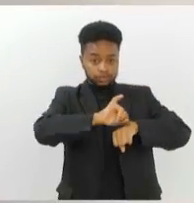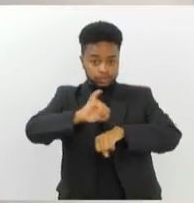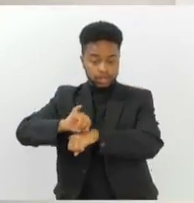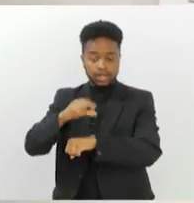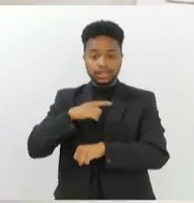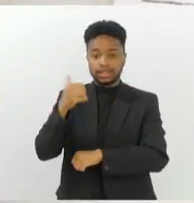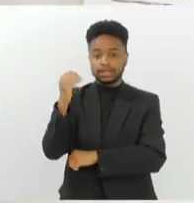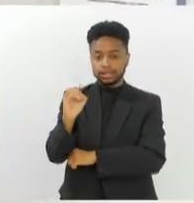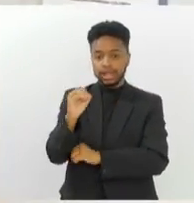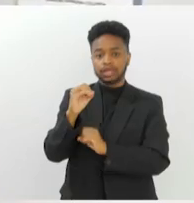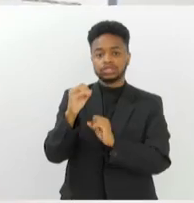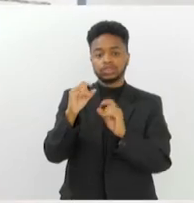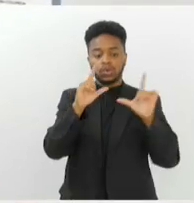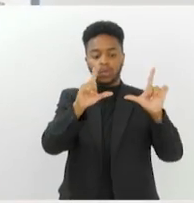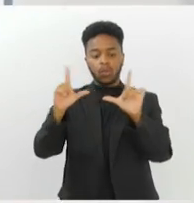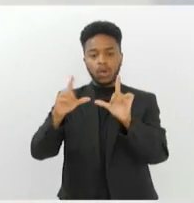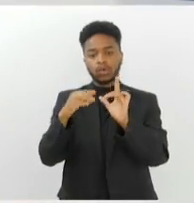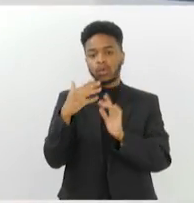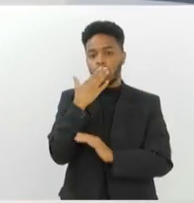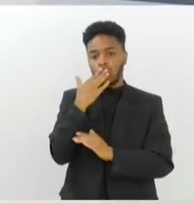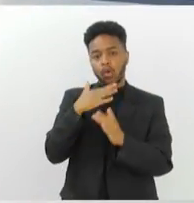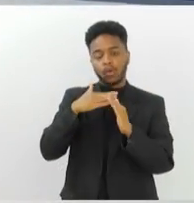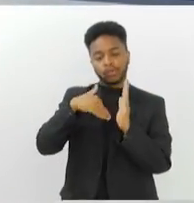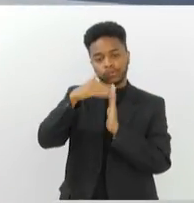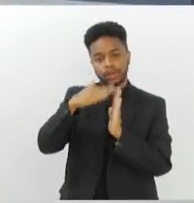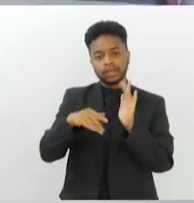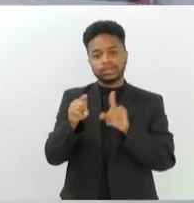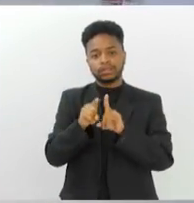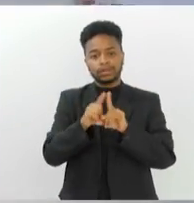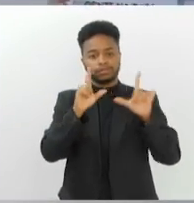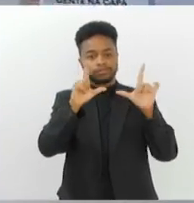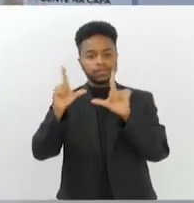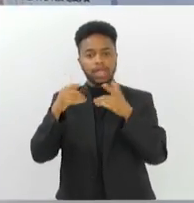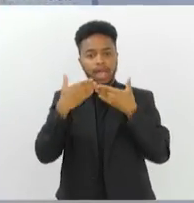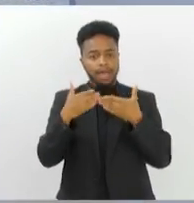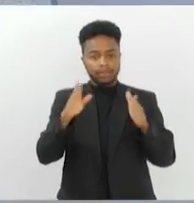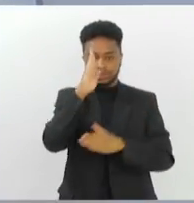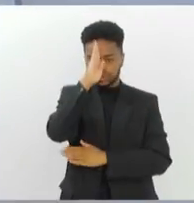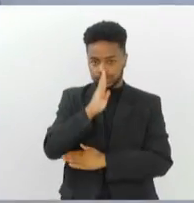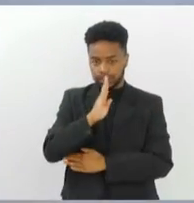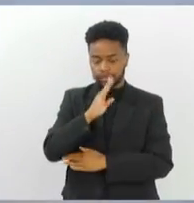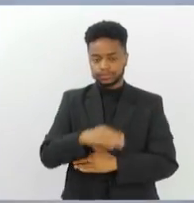quadros coloridos e emoldurados. A visitação é gratuita e aberta ao público.